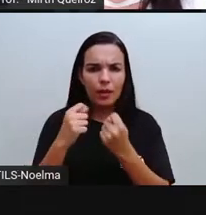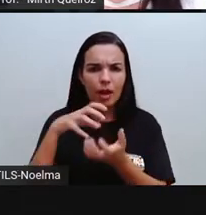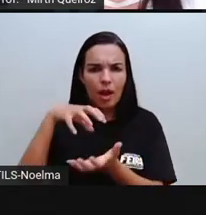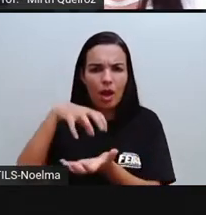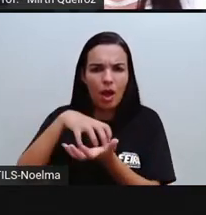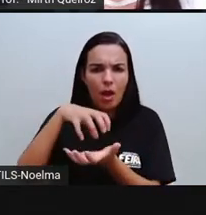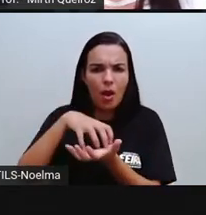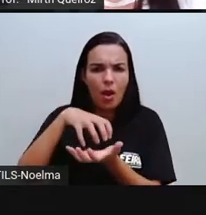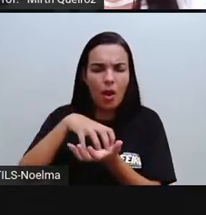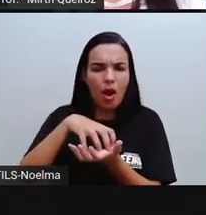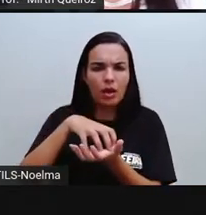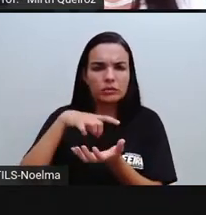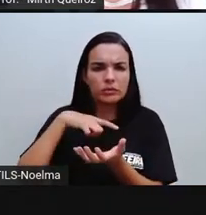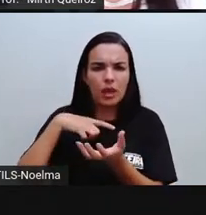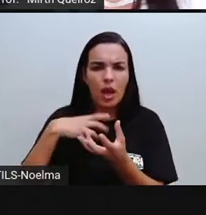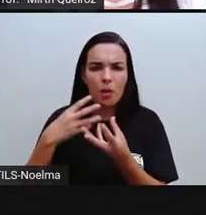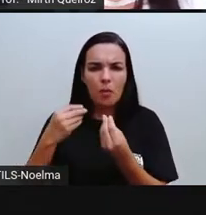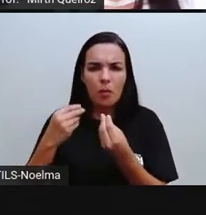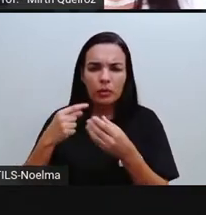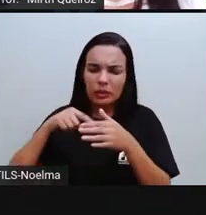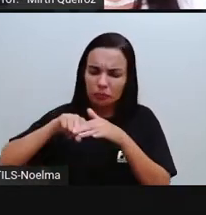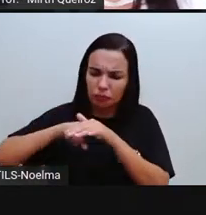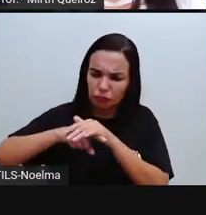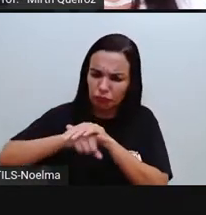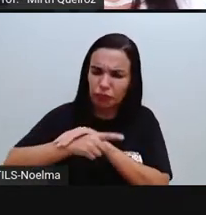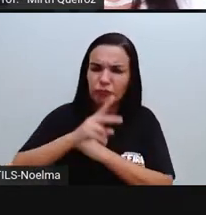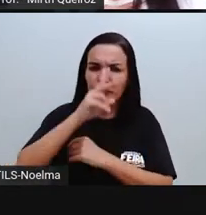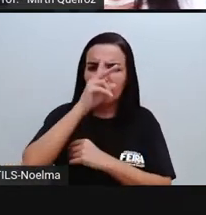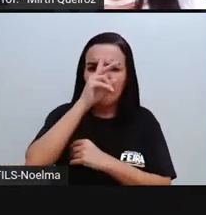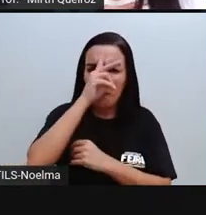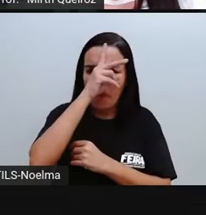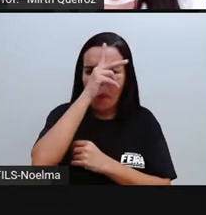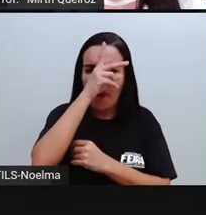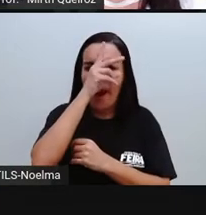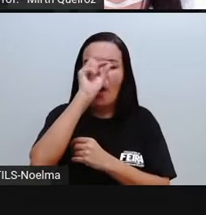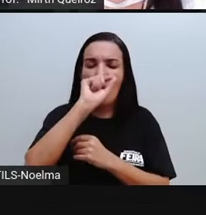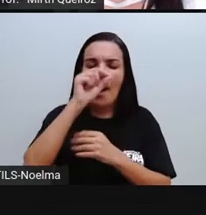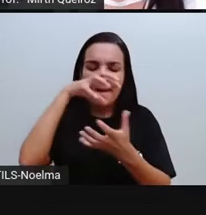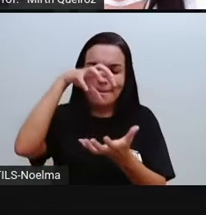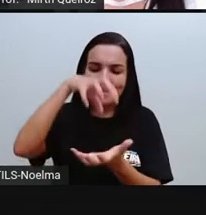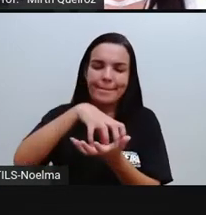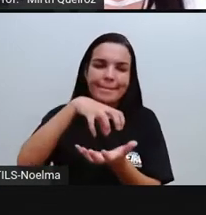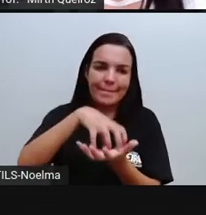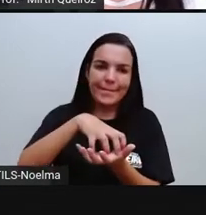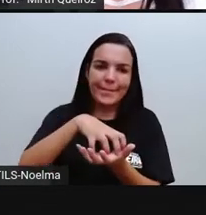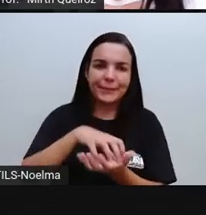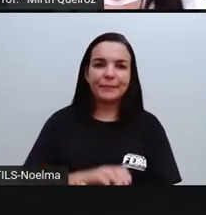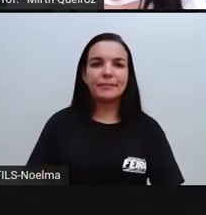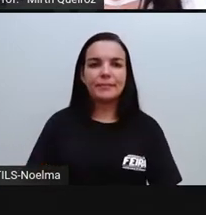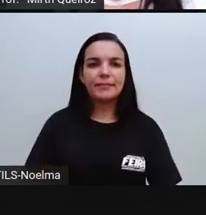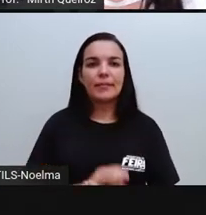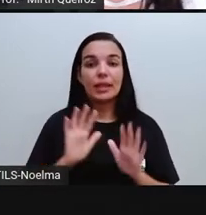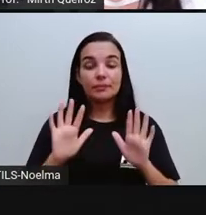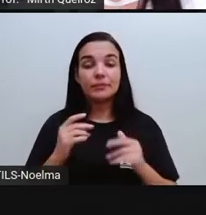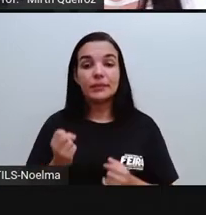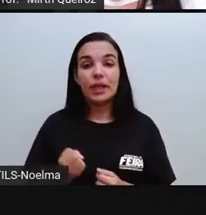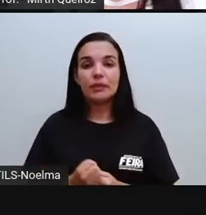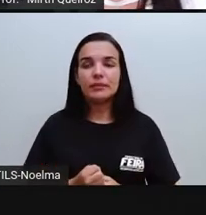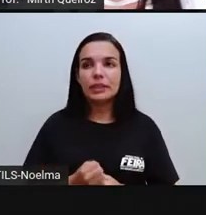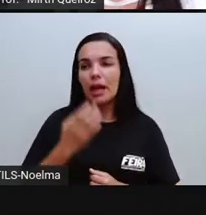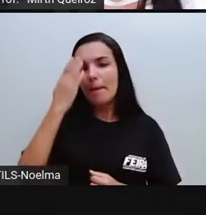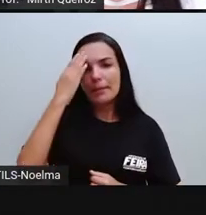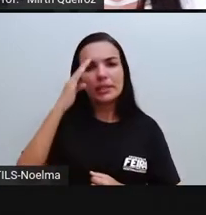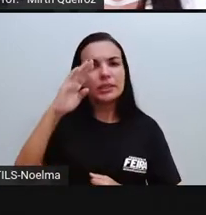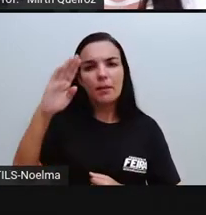brasileiro intensificaram, então, a migração para o centro-oeste. Entre as principais